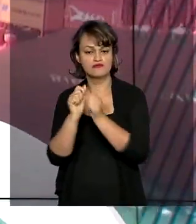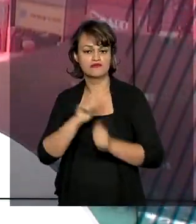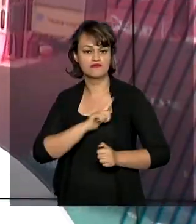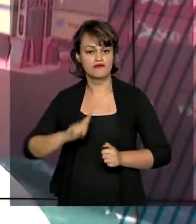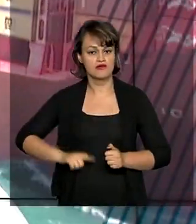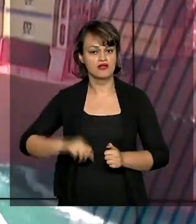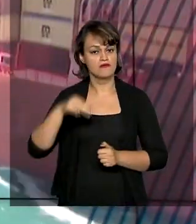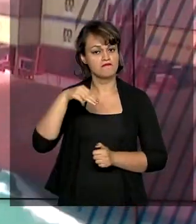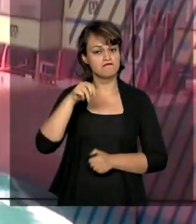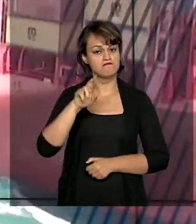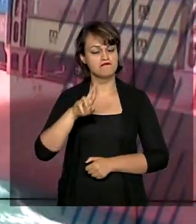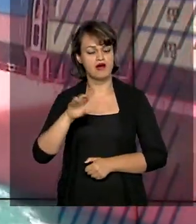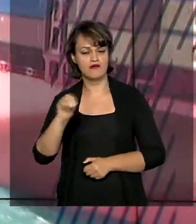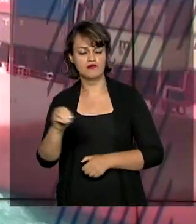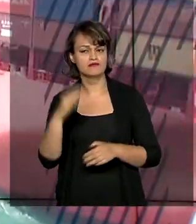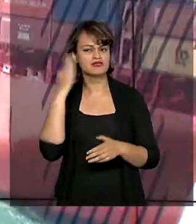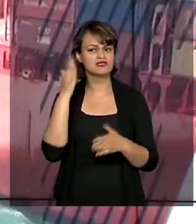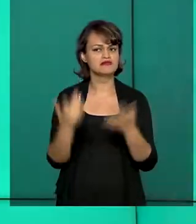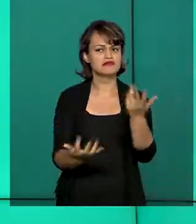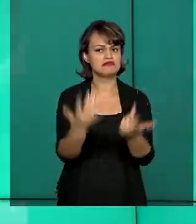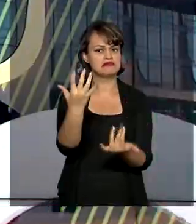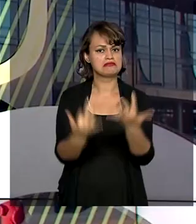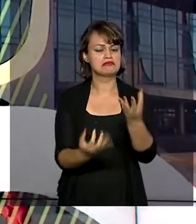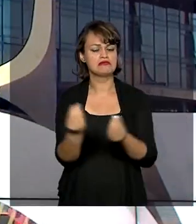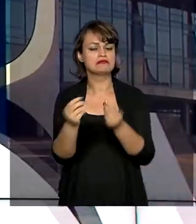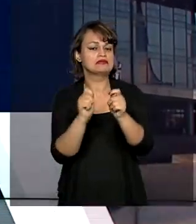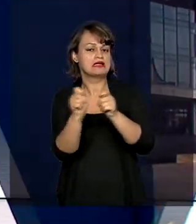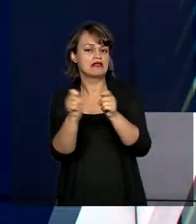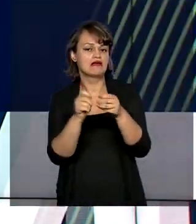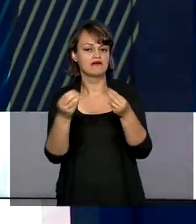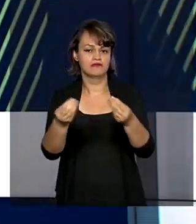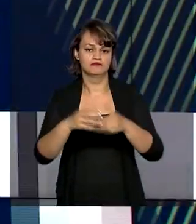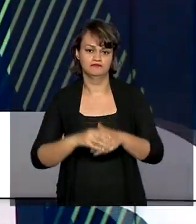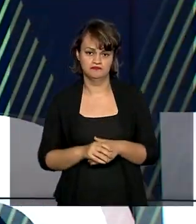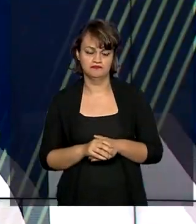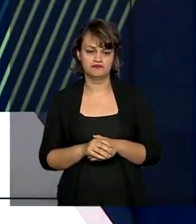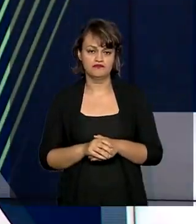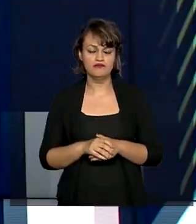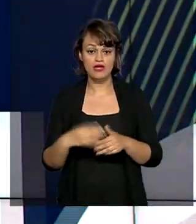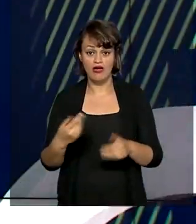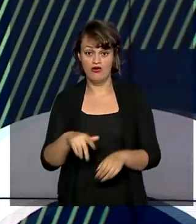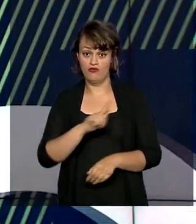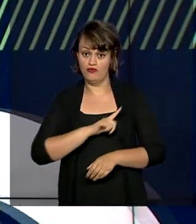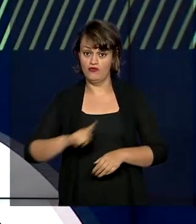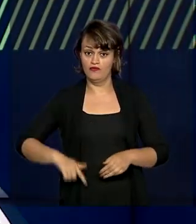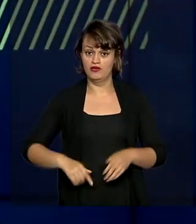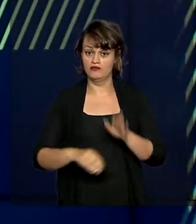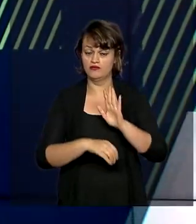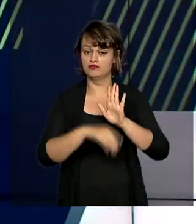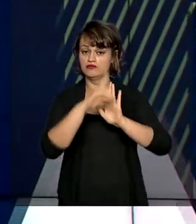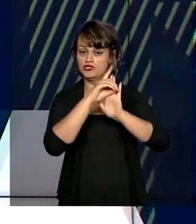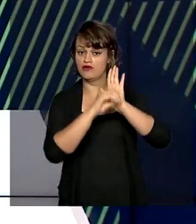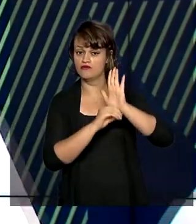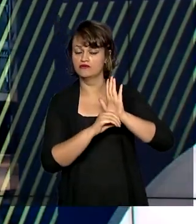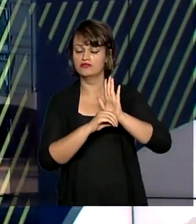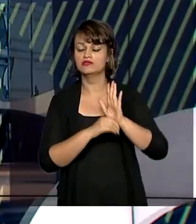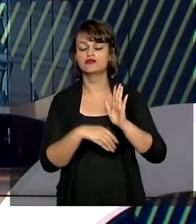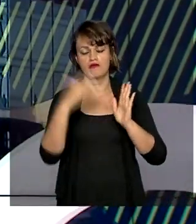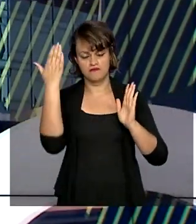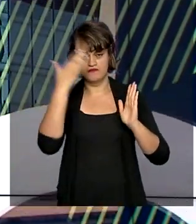Mauro Mendes, para tratar dos incêndios florestais que atingem o Estado. O governo publicou hoje no Diário Oficial da União o